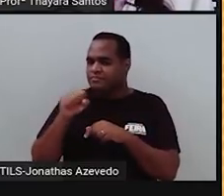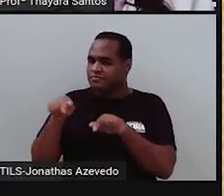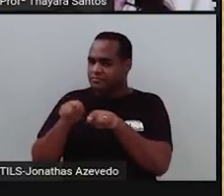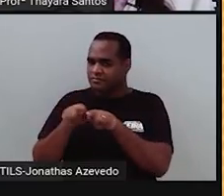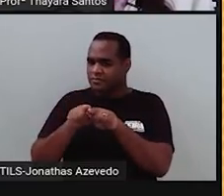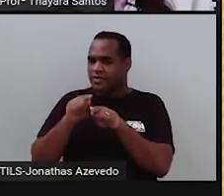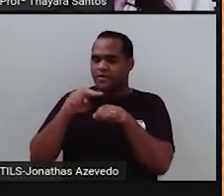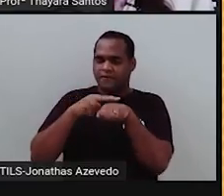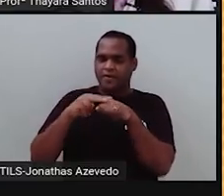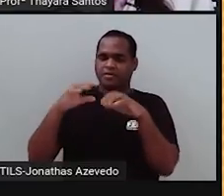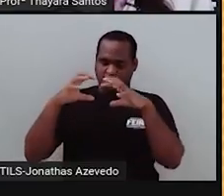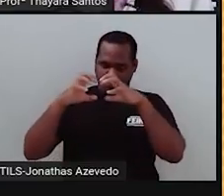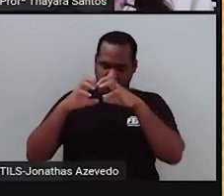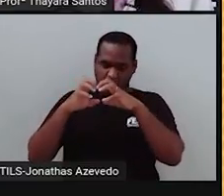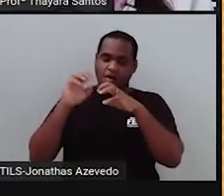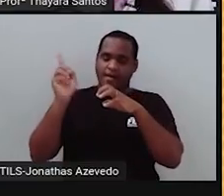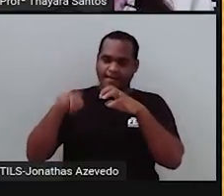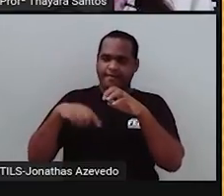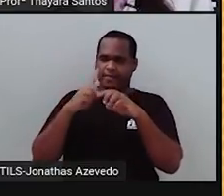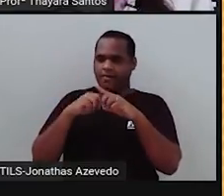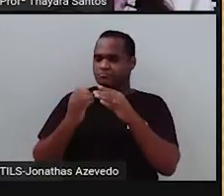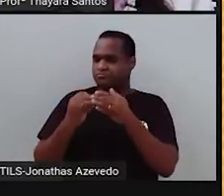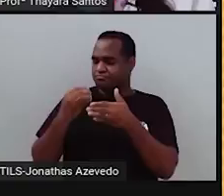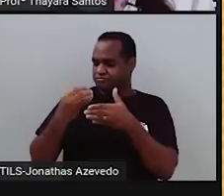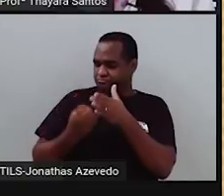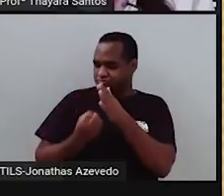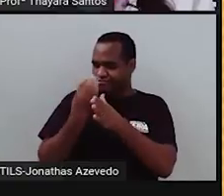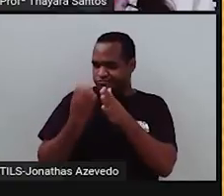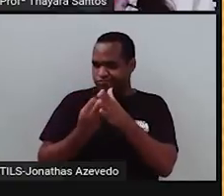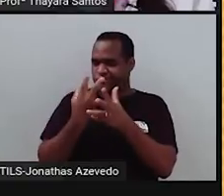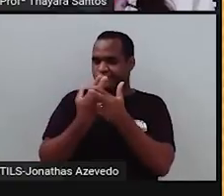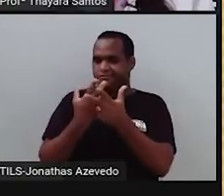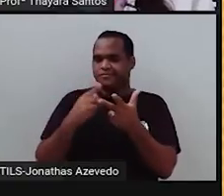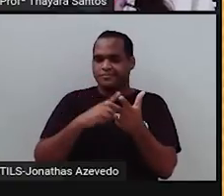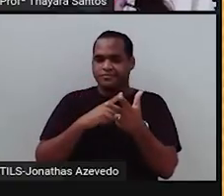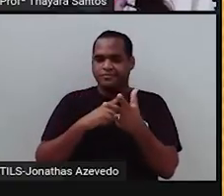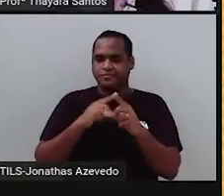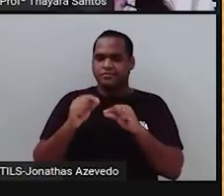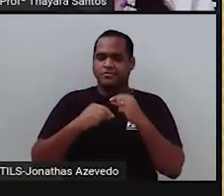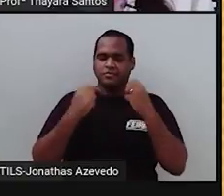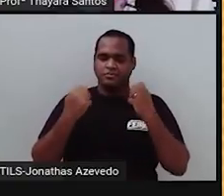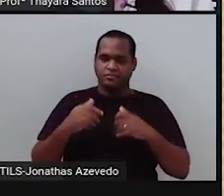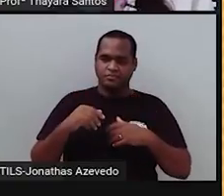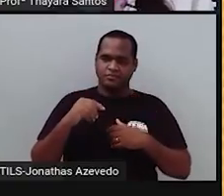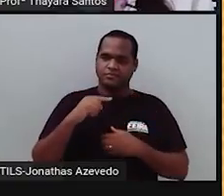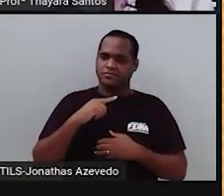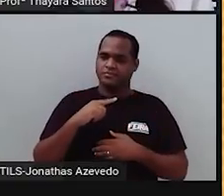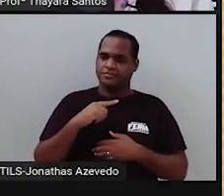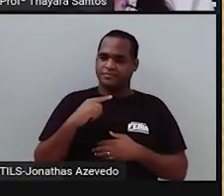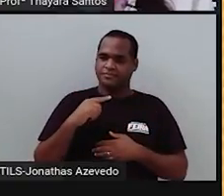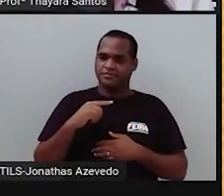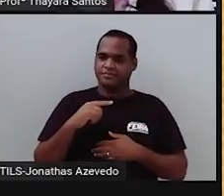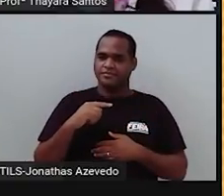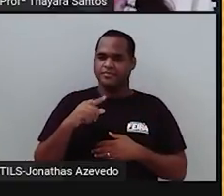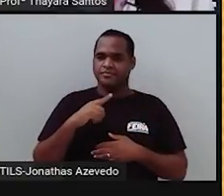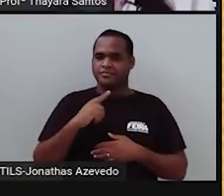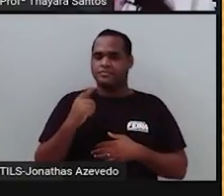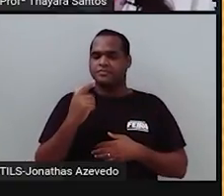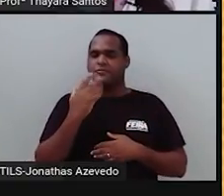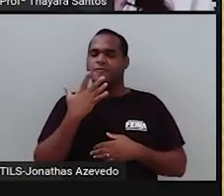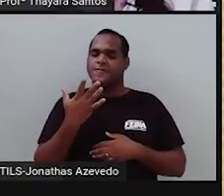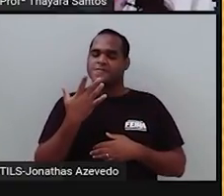quando foi formar os gametas, as células reprodutivas dela, foi um Vzinho, que é característica de cor,